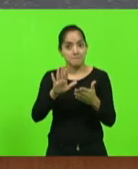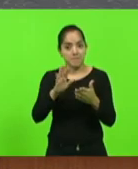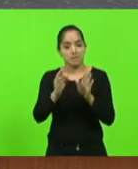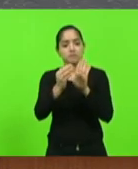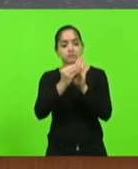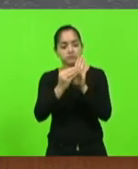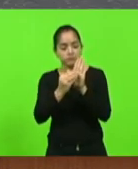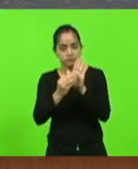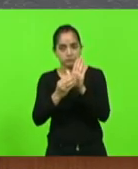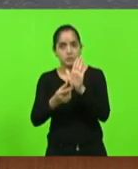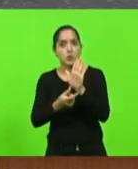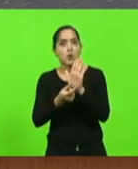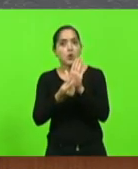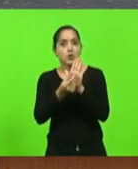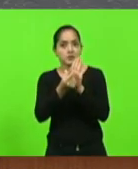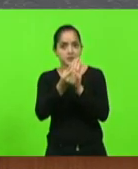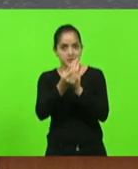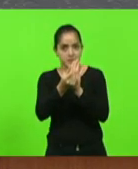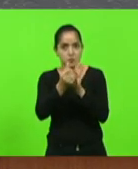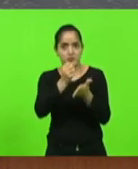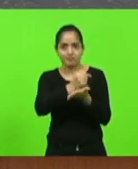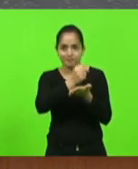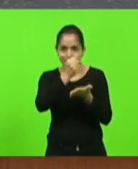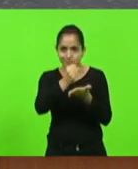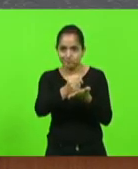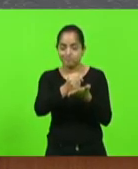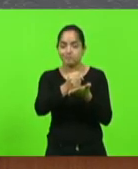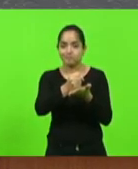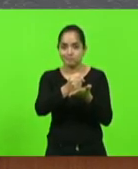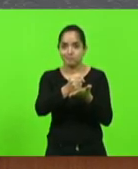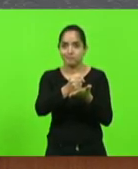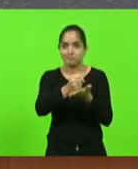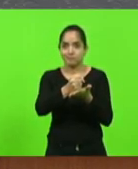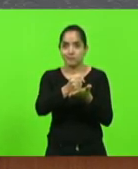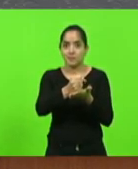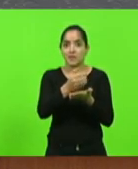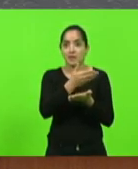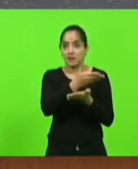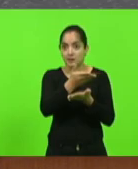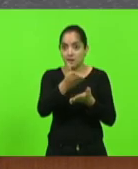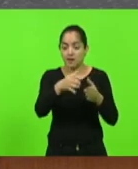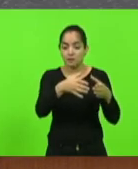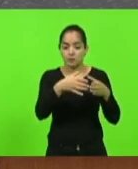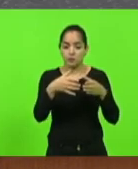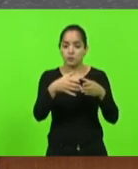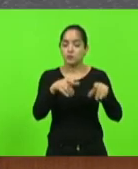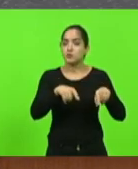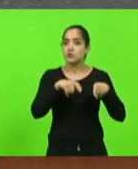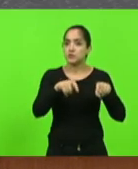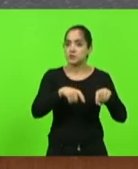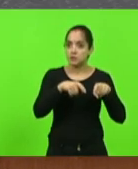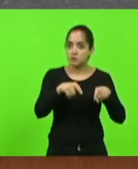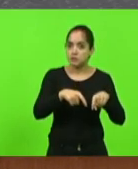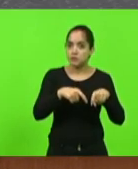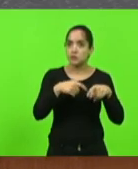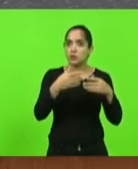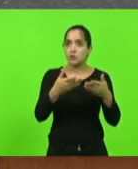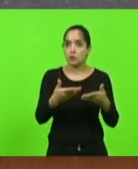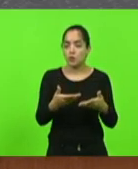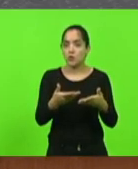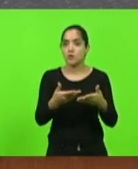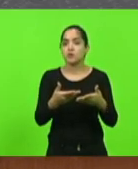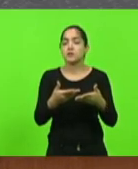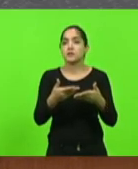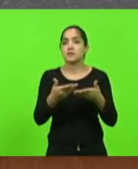recursos carimbados para que os agricultores que sustentam esse país